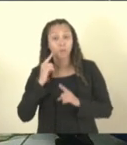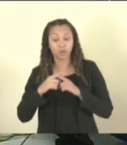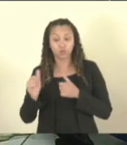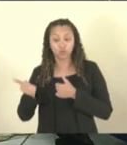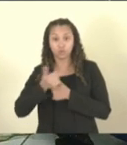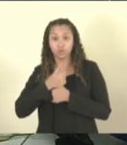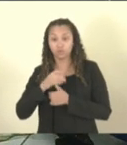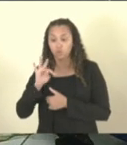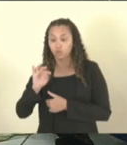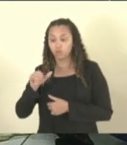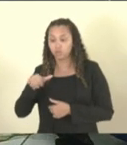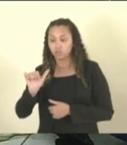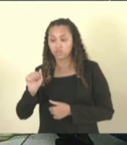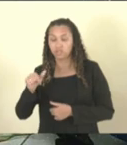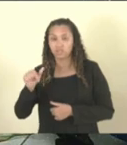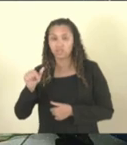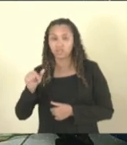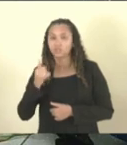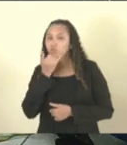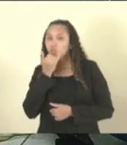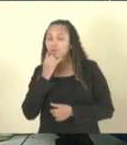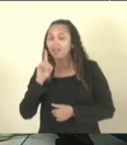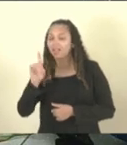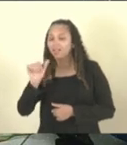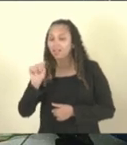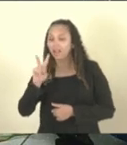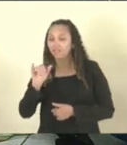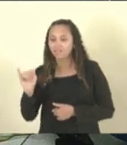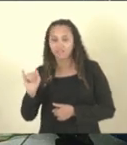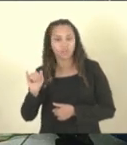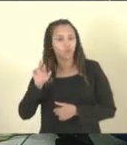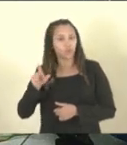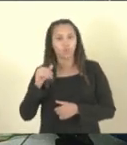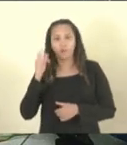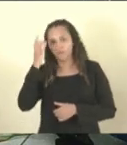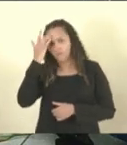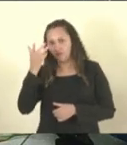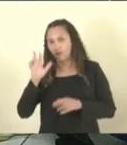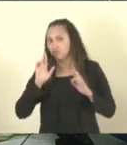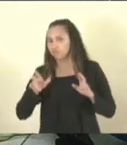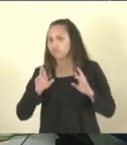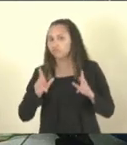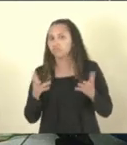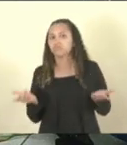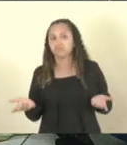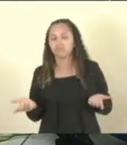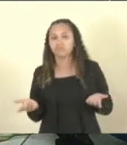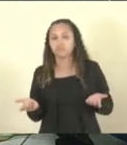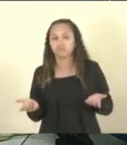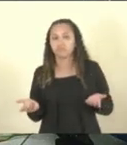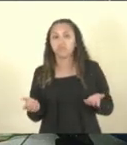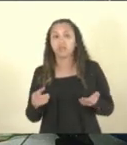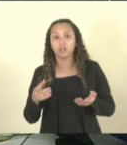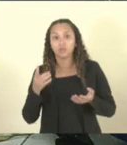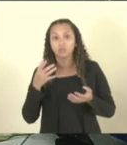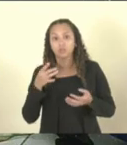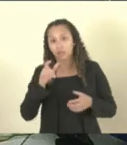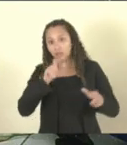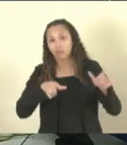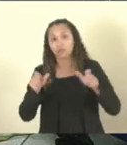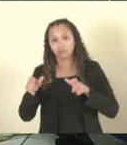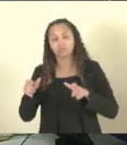Hoffman, ao David Nis, não é brincadeira, aqui estão eles,